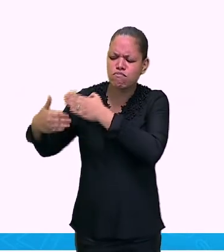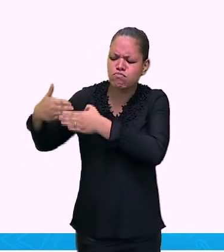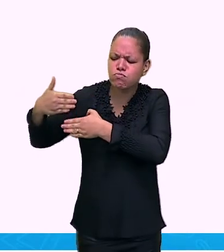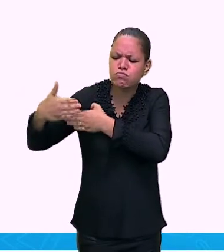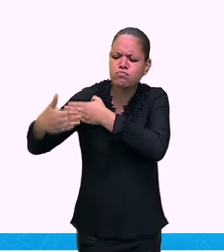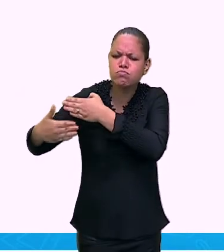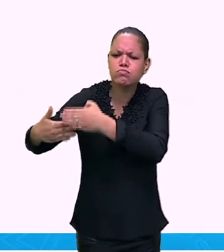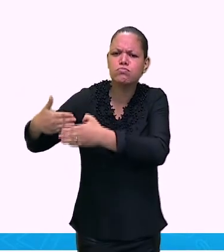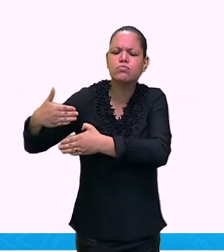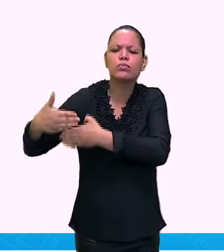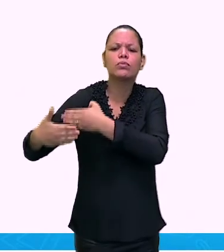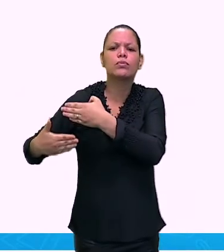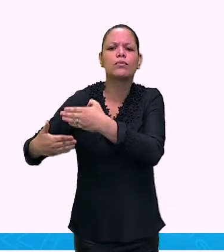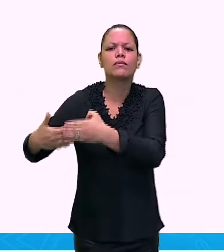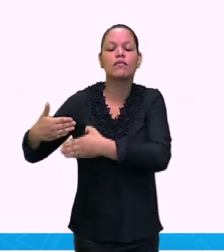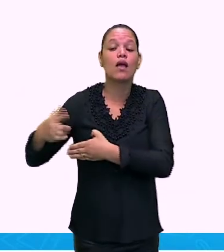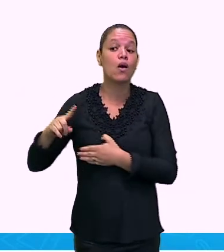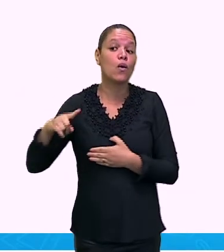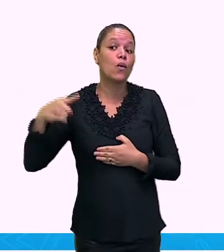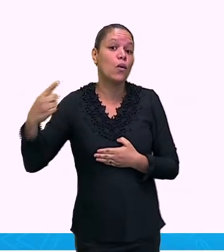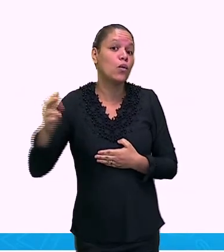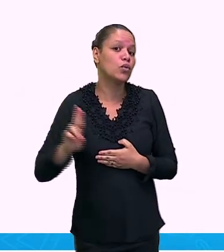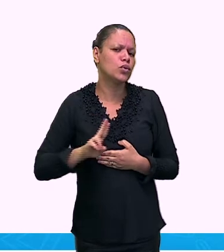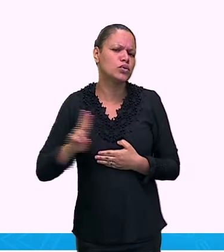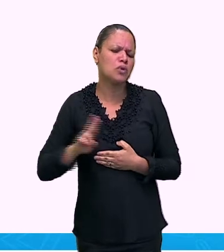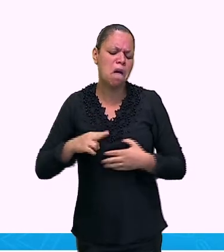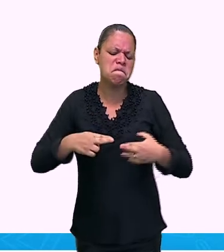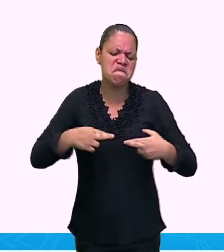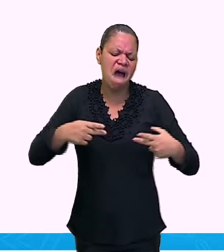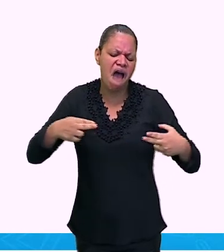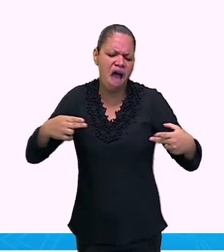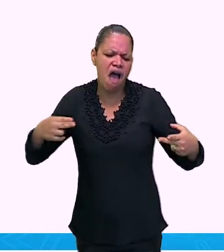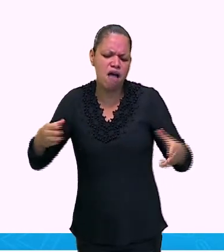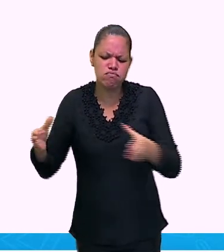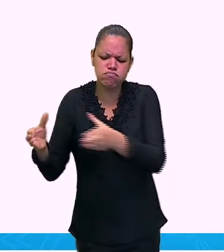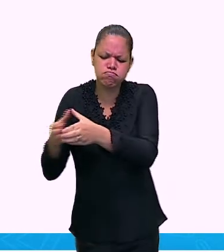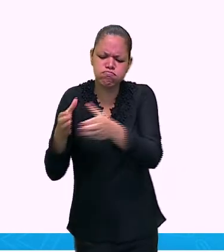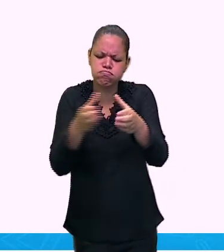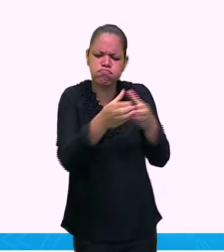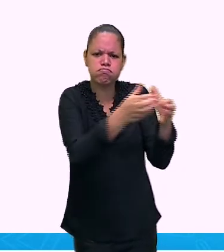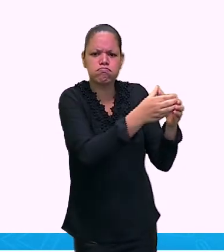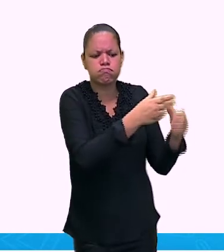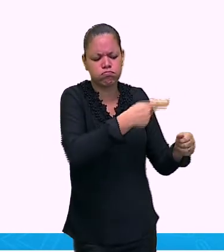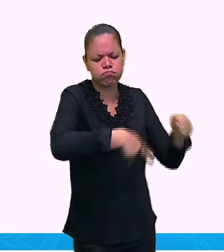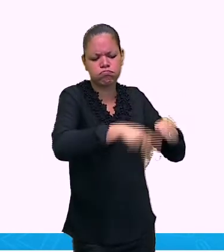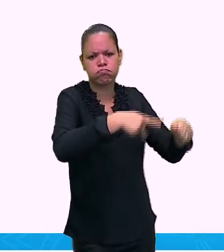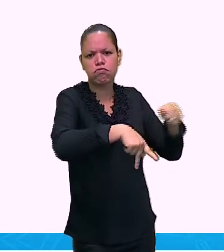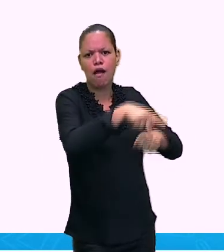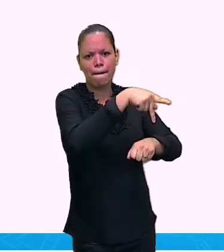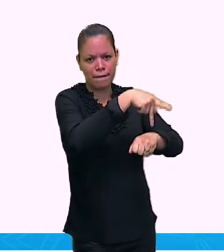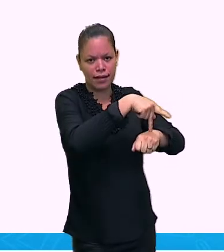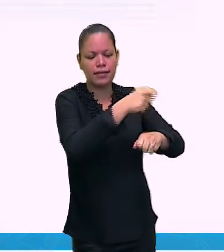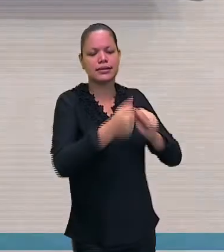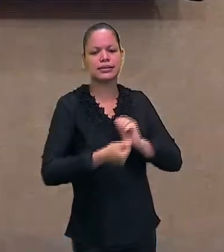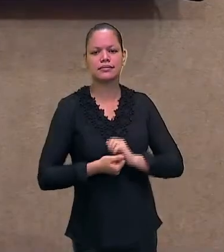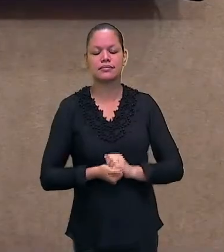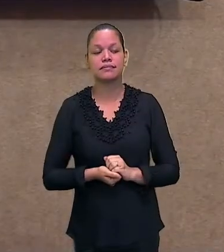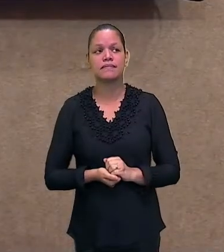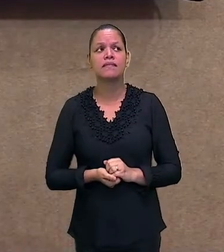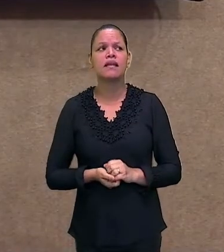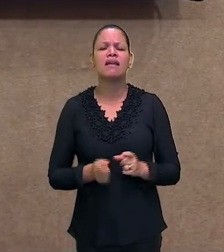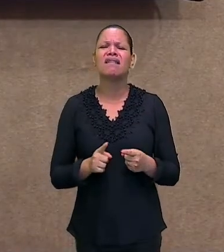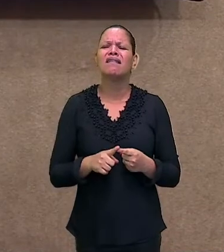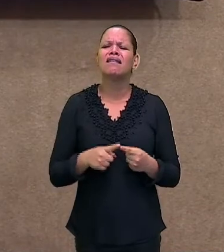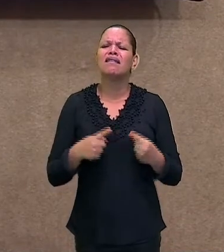nomes espalhados pelo nosso país. Então, é uma história, nossa, professora, mas isso